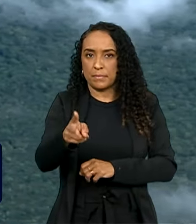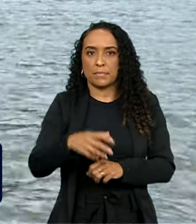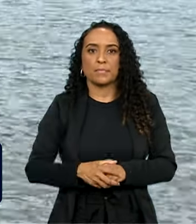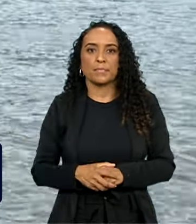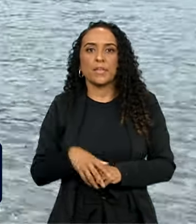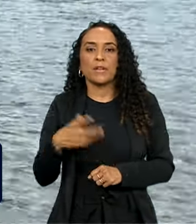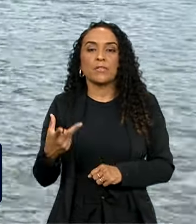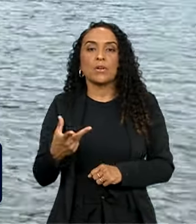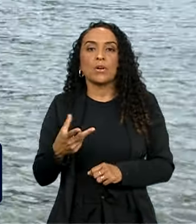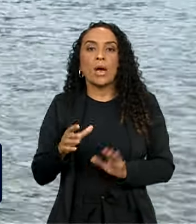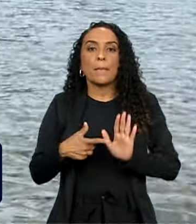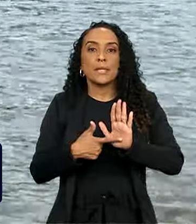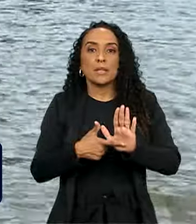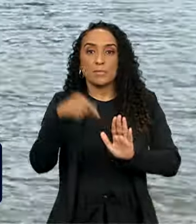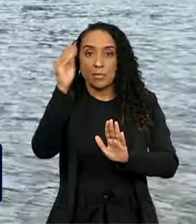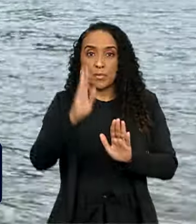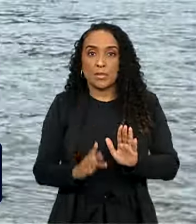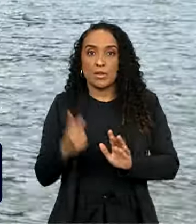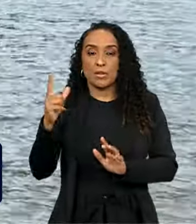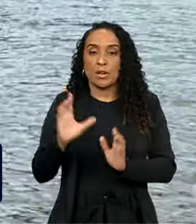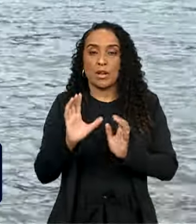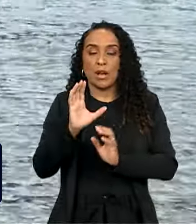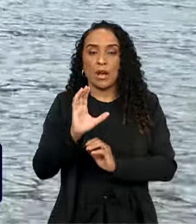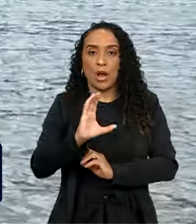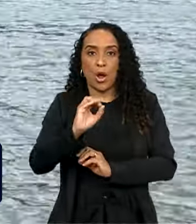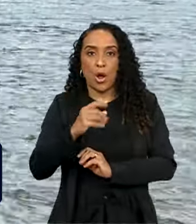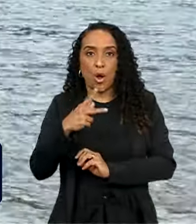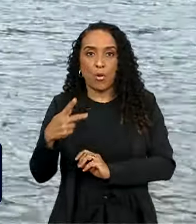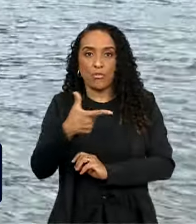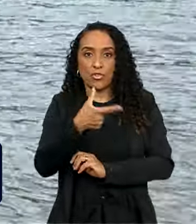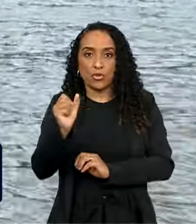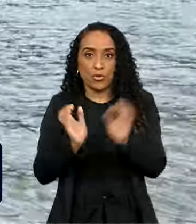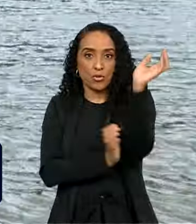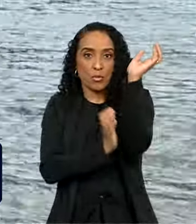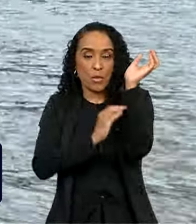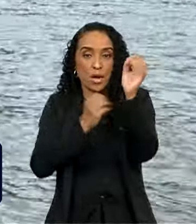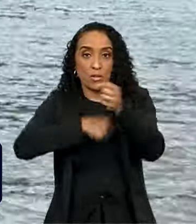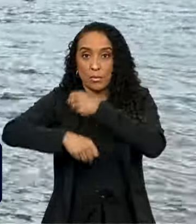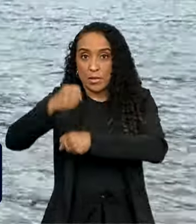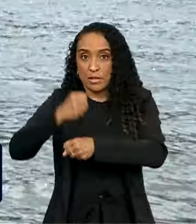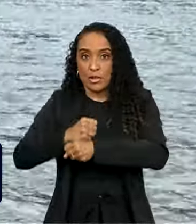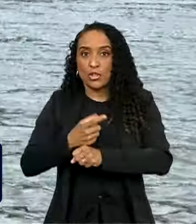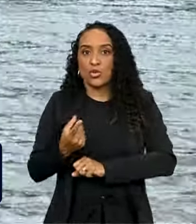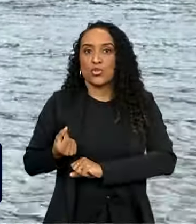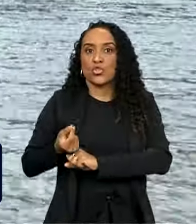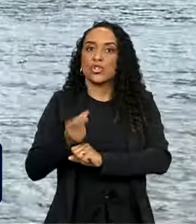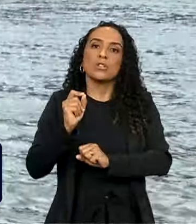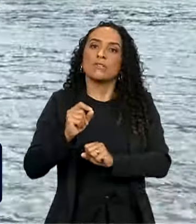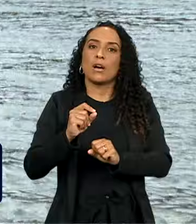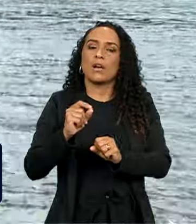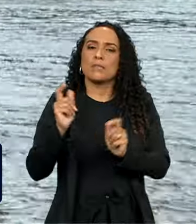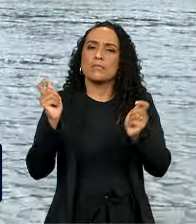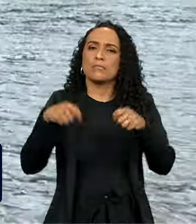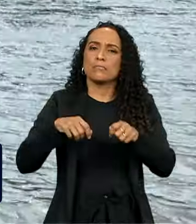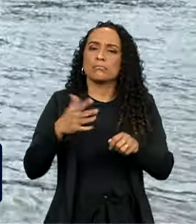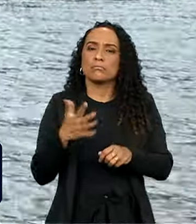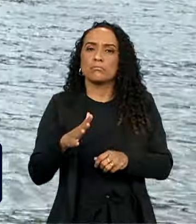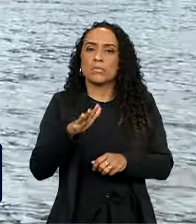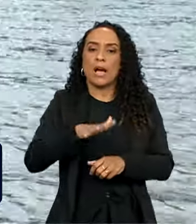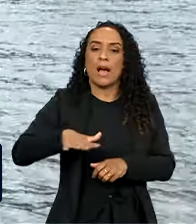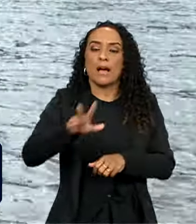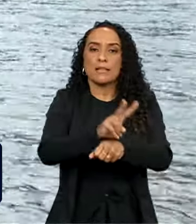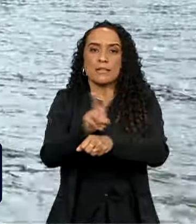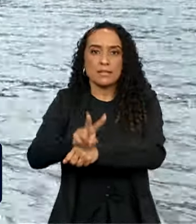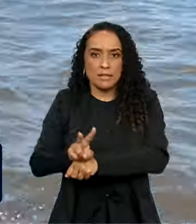sempre, que foi apresentado pelo Brasil na COP28 em Dubai no final do ano passado. Os recursos devem ser proporcionais às áreas